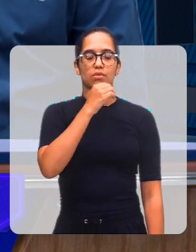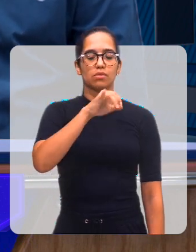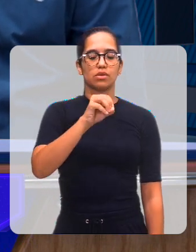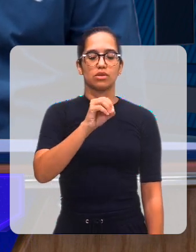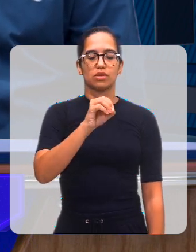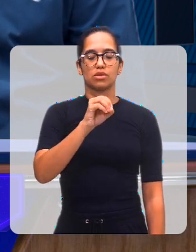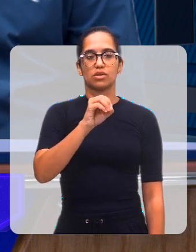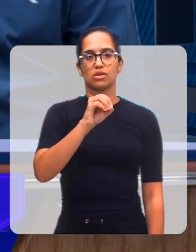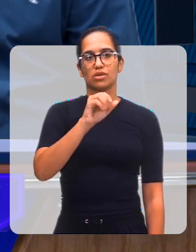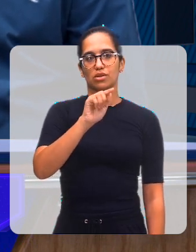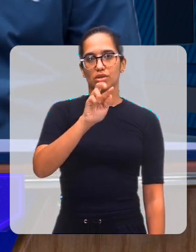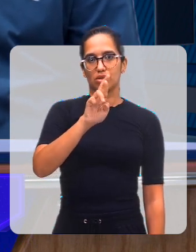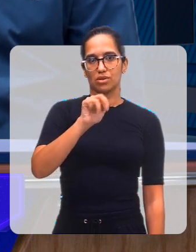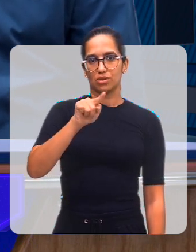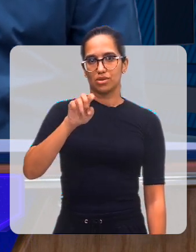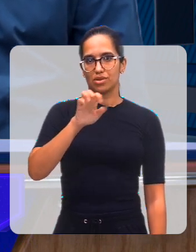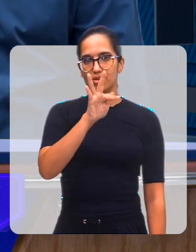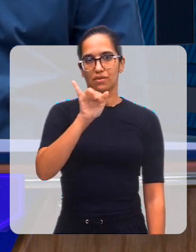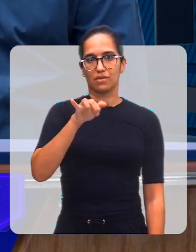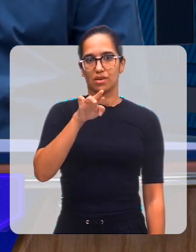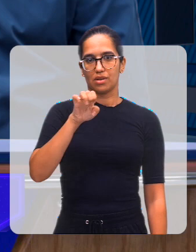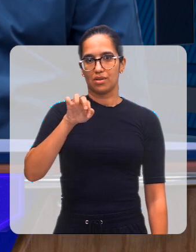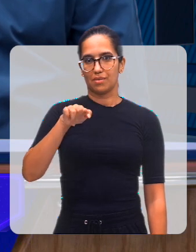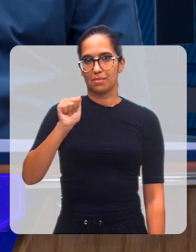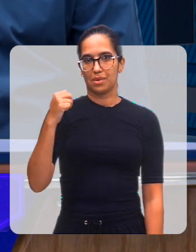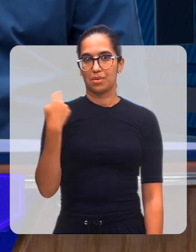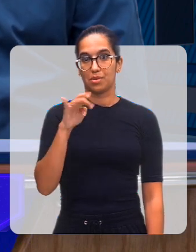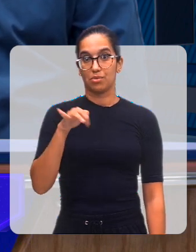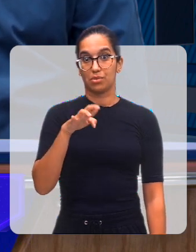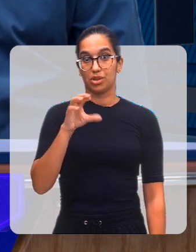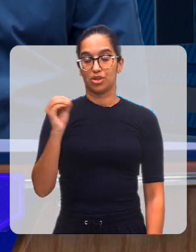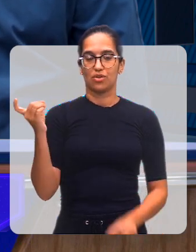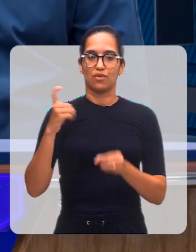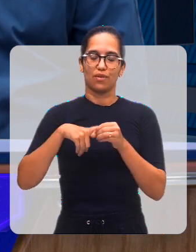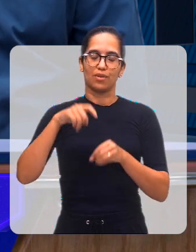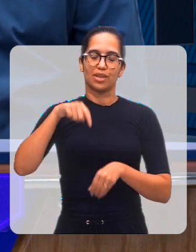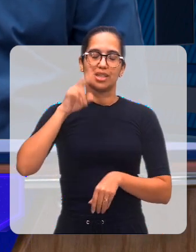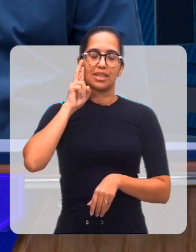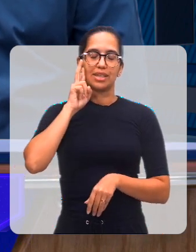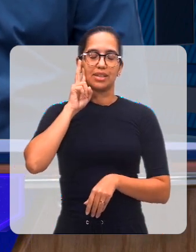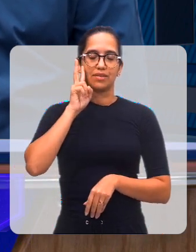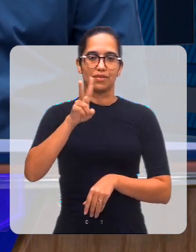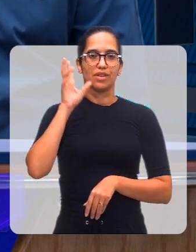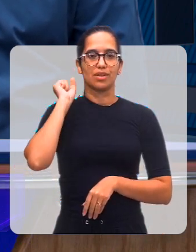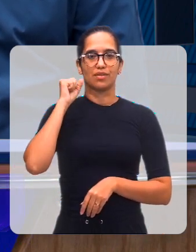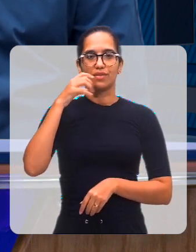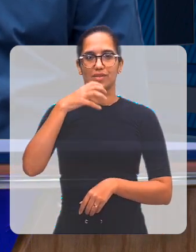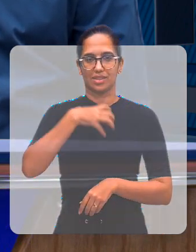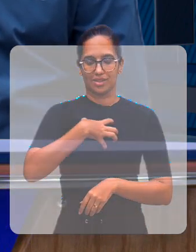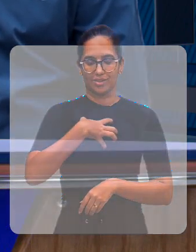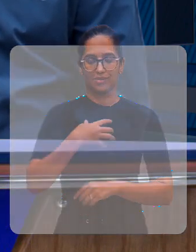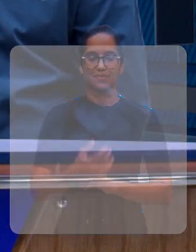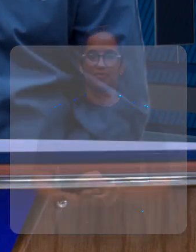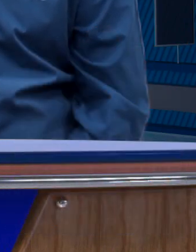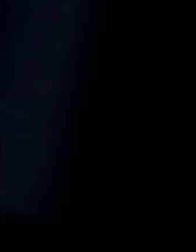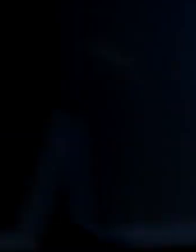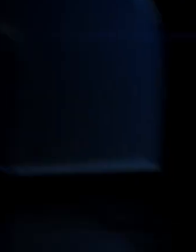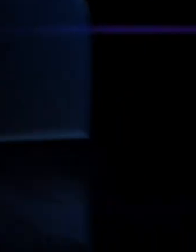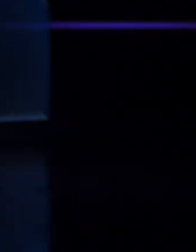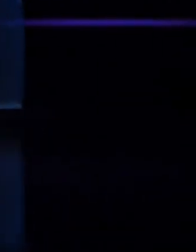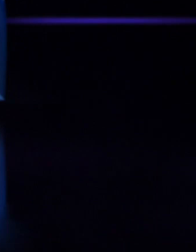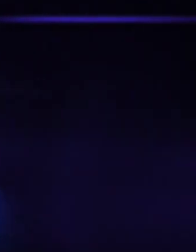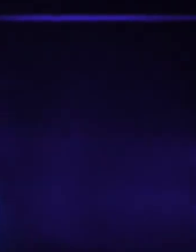Jorge e da dona Filomena, Chico Costa, estarei de volta sábado, aqui na TV Assembleia, no Vê, Ouvir, Sentir.